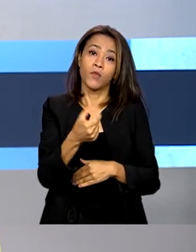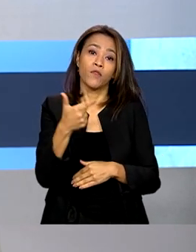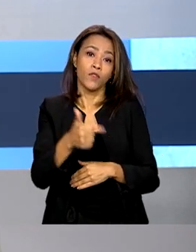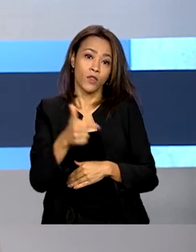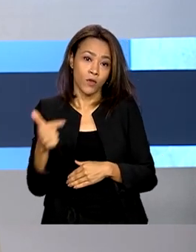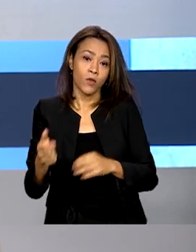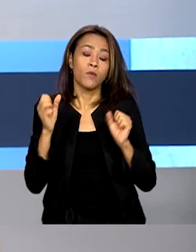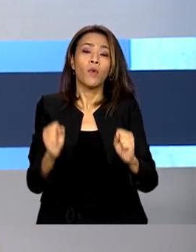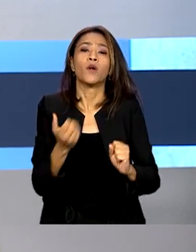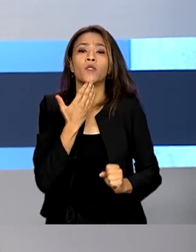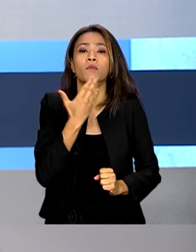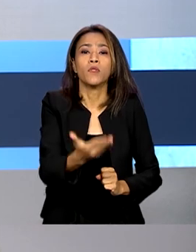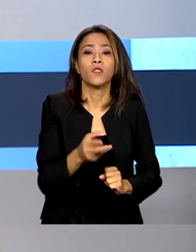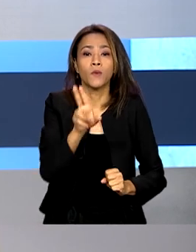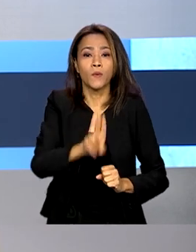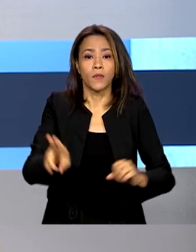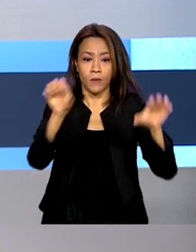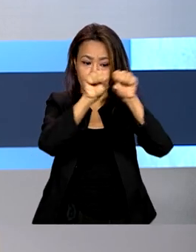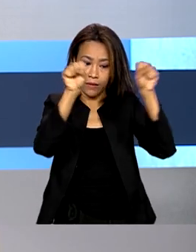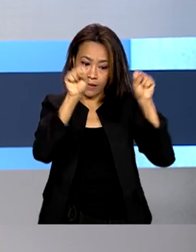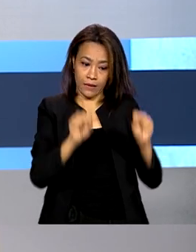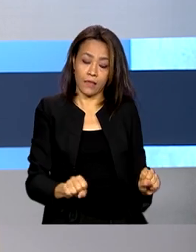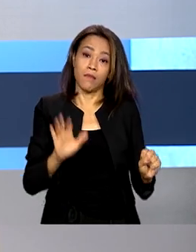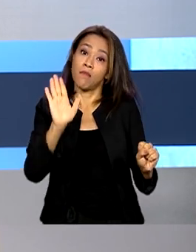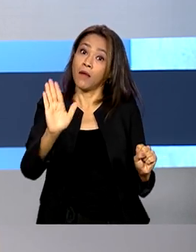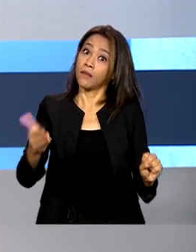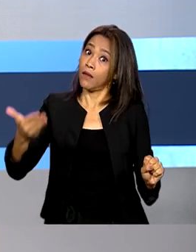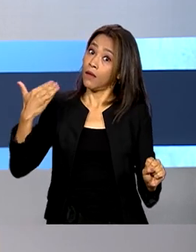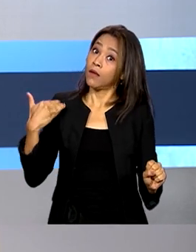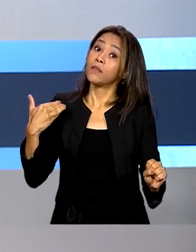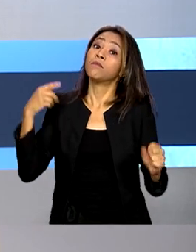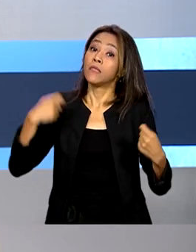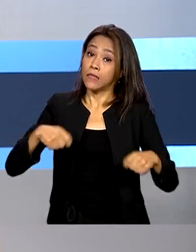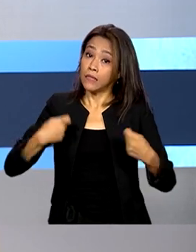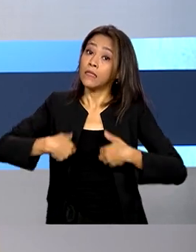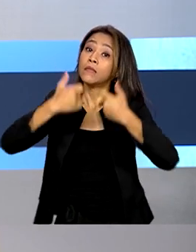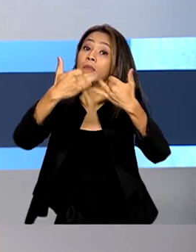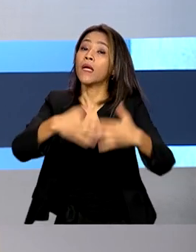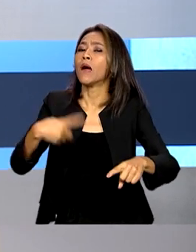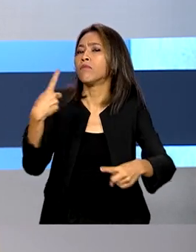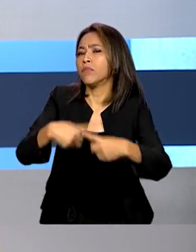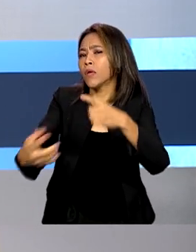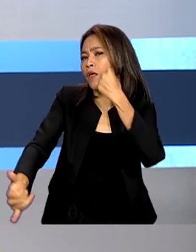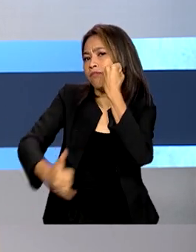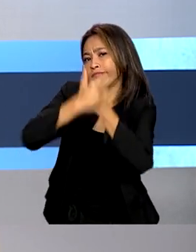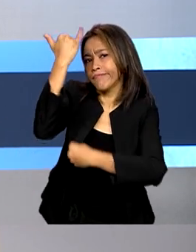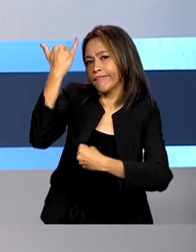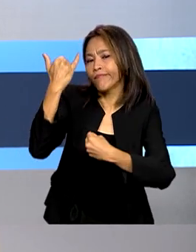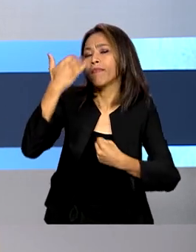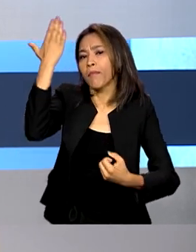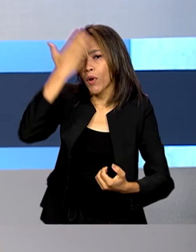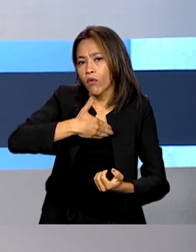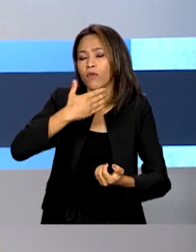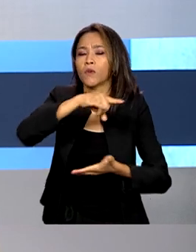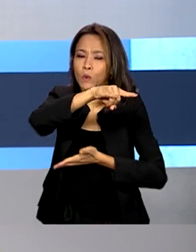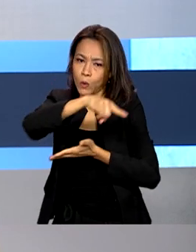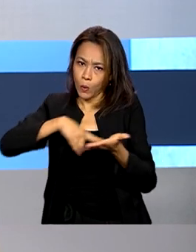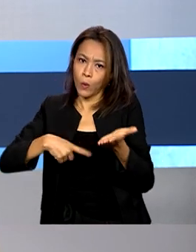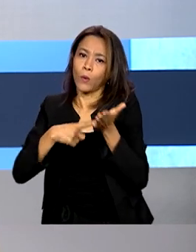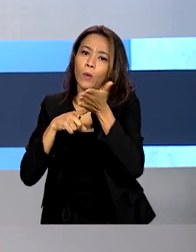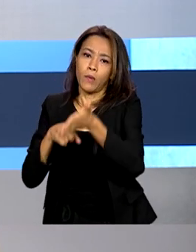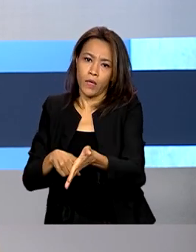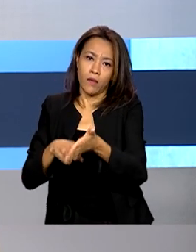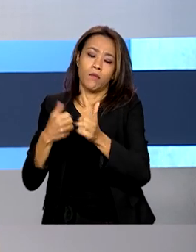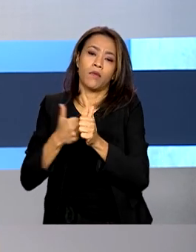feito por meio do sistema ENAD e é preciso comprovar o motivo da falta, mediante documentação e conforme as exigências